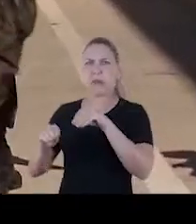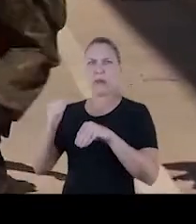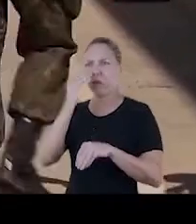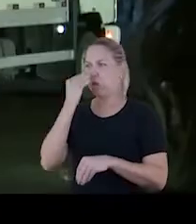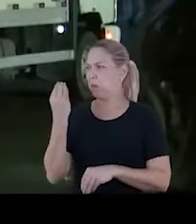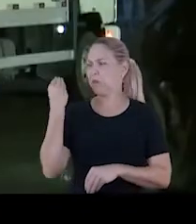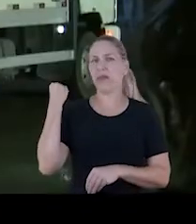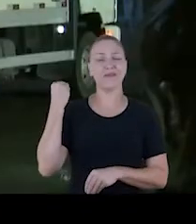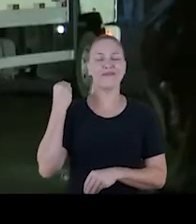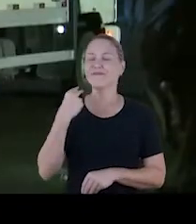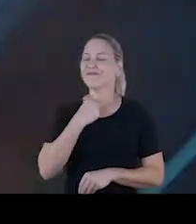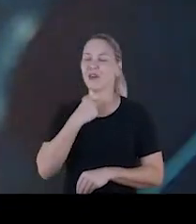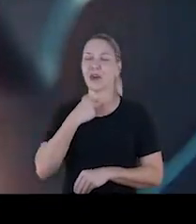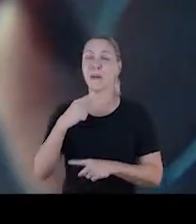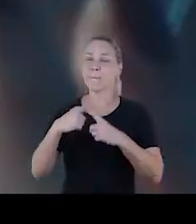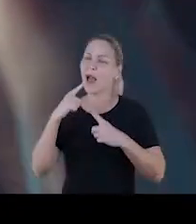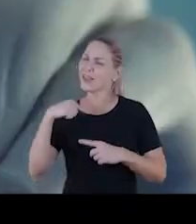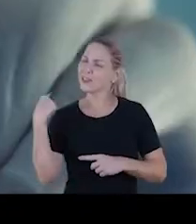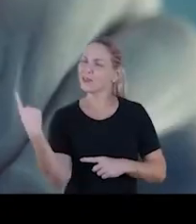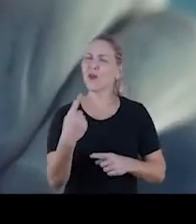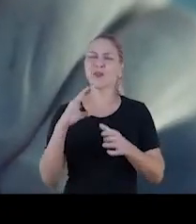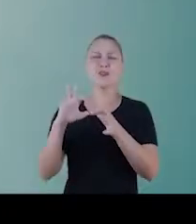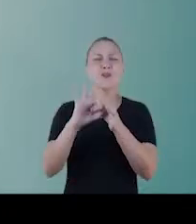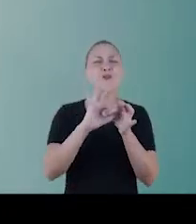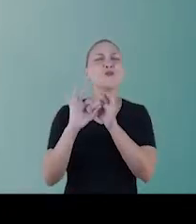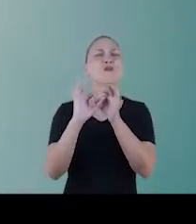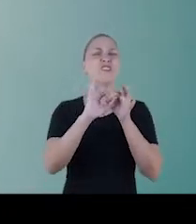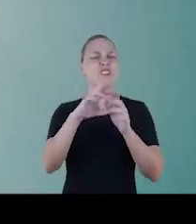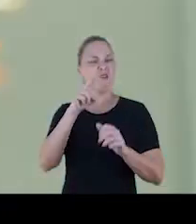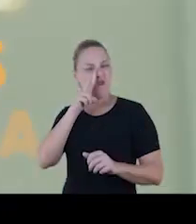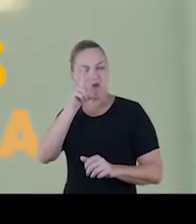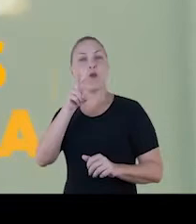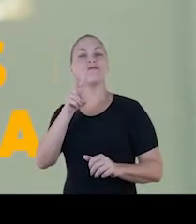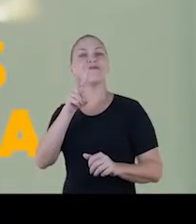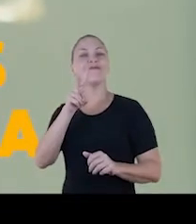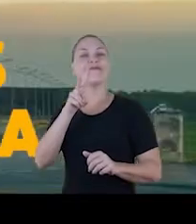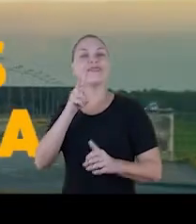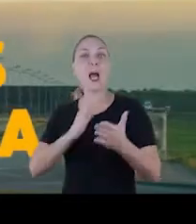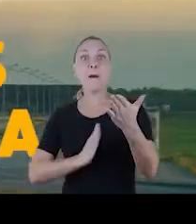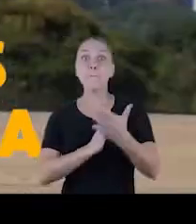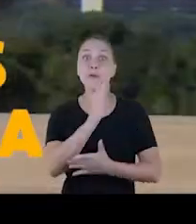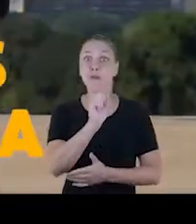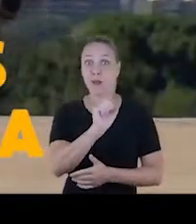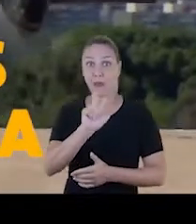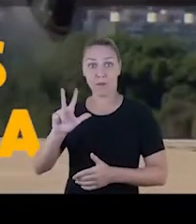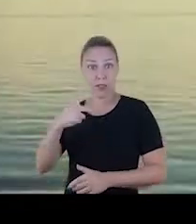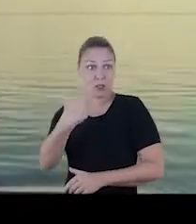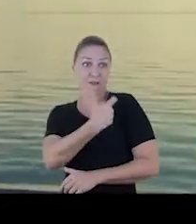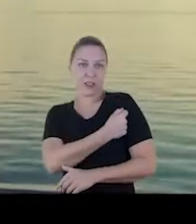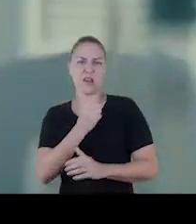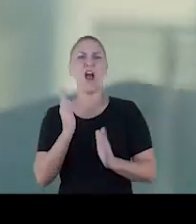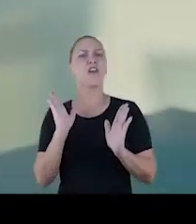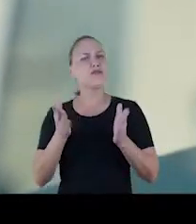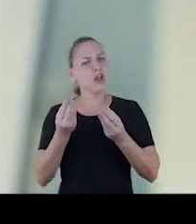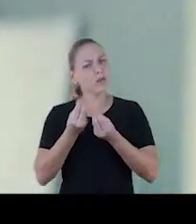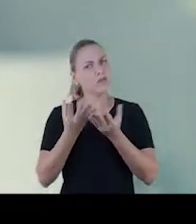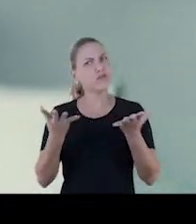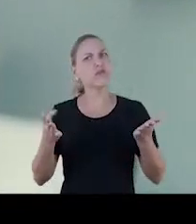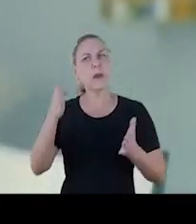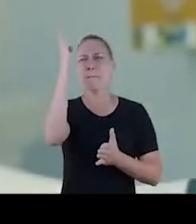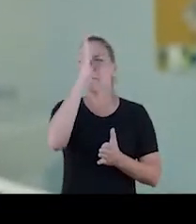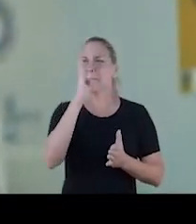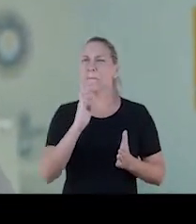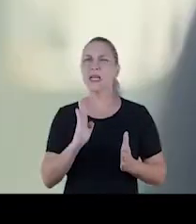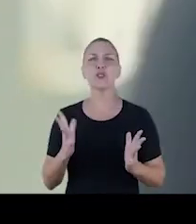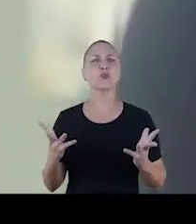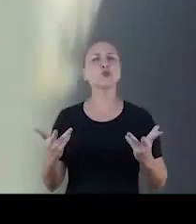É, mas com a união de todas as nossas forças, as vacinas aprovadas pela Anvisa já estão sendo distribuídas